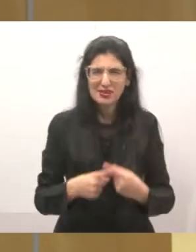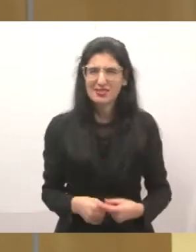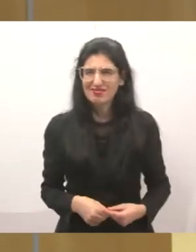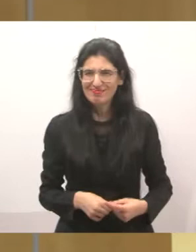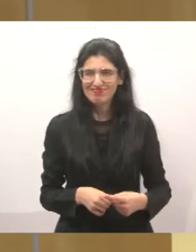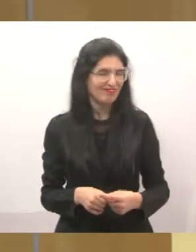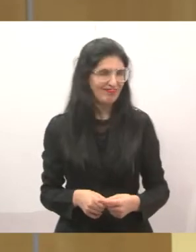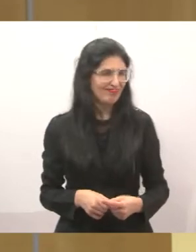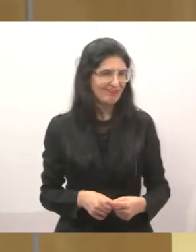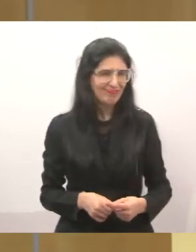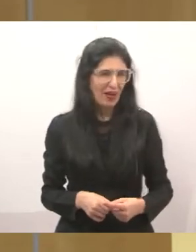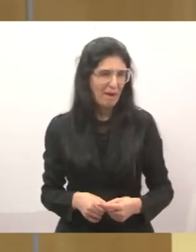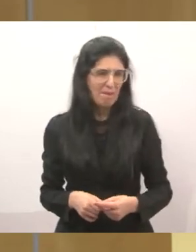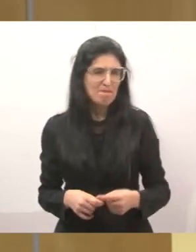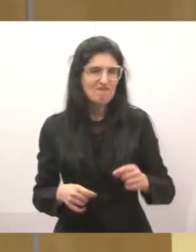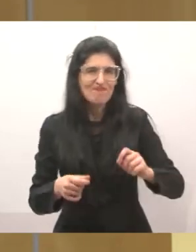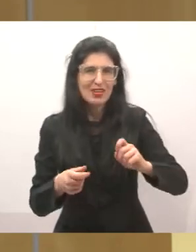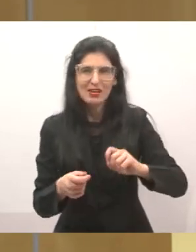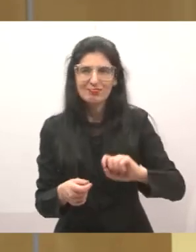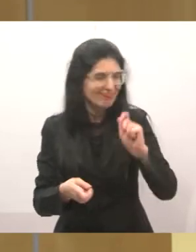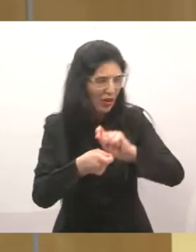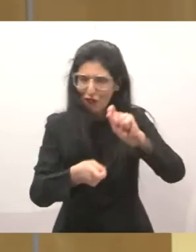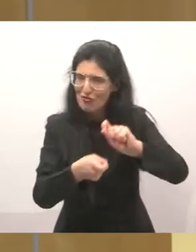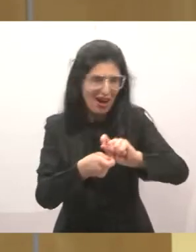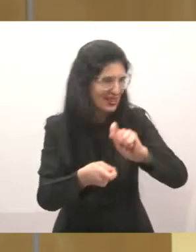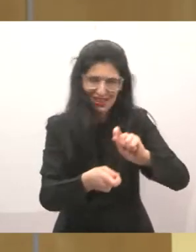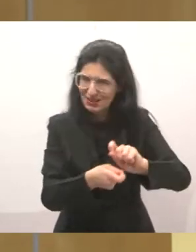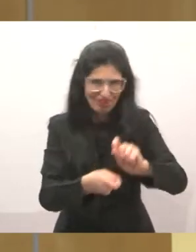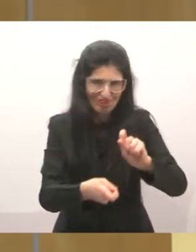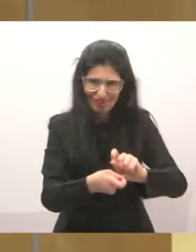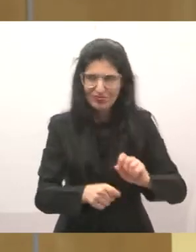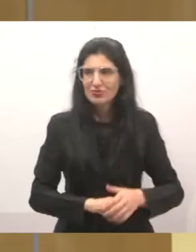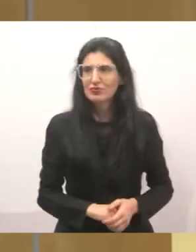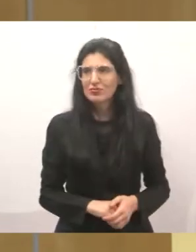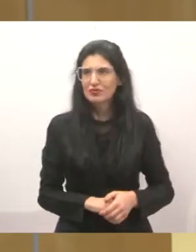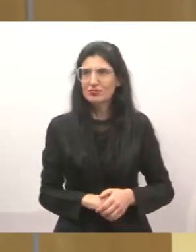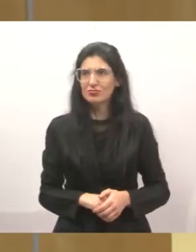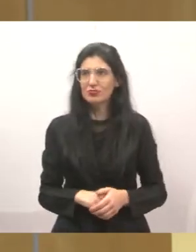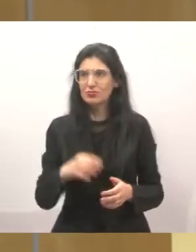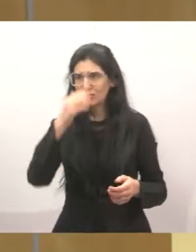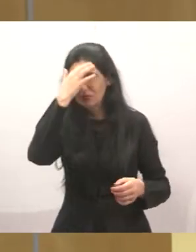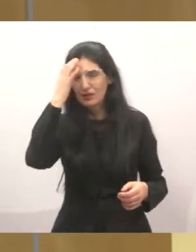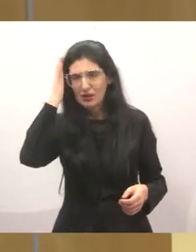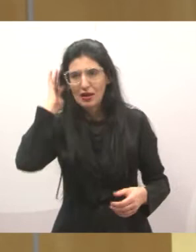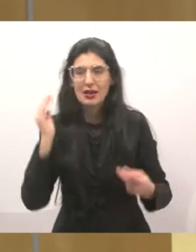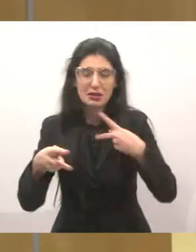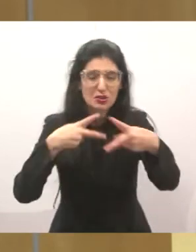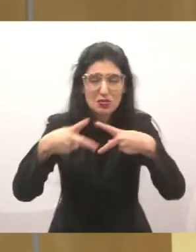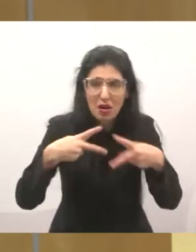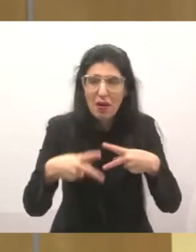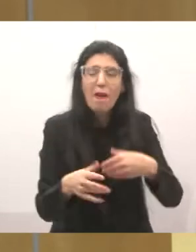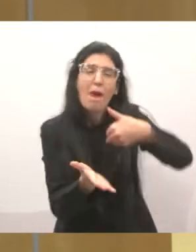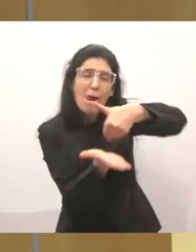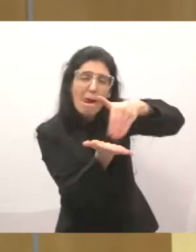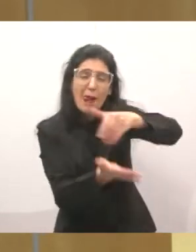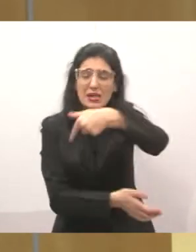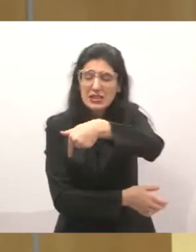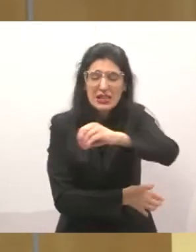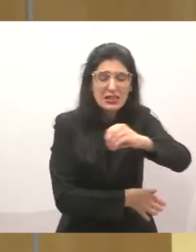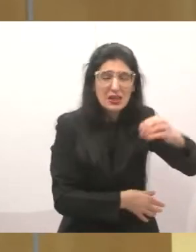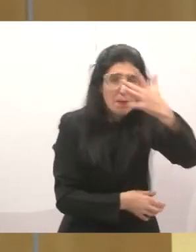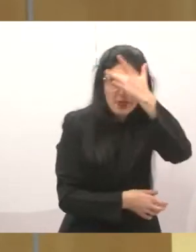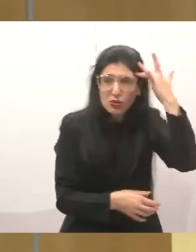dá uma licitação, abre uma licitação, permitindo que as empresas de homem de São José demitam mais de 700 pais de família.